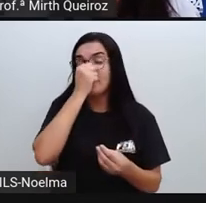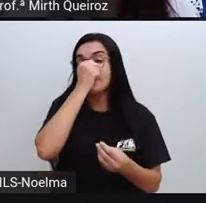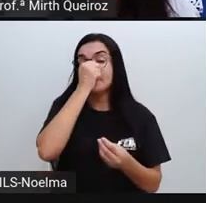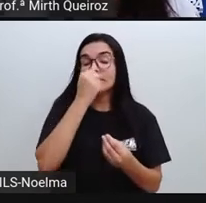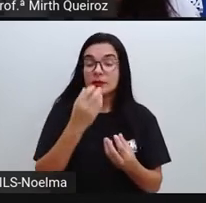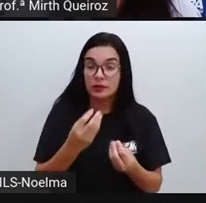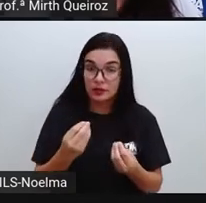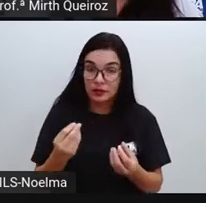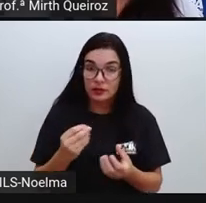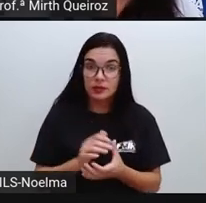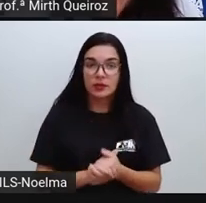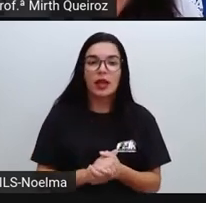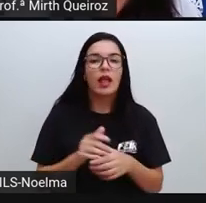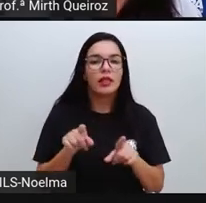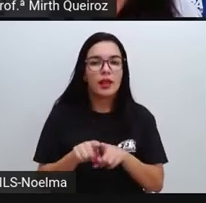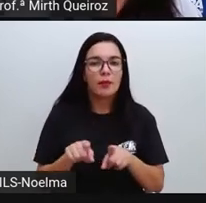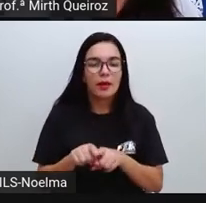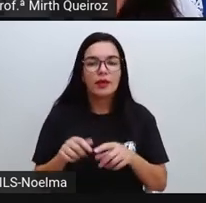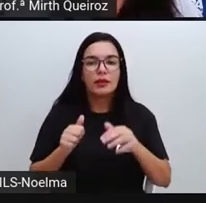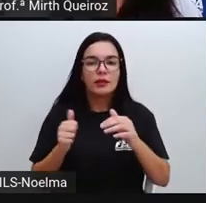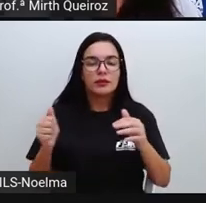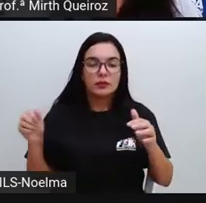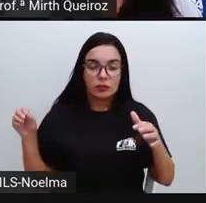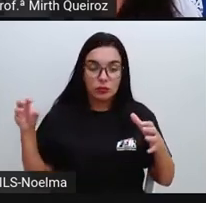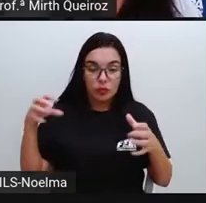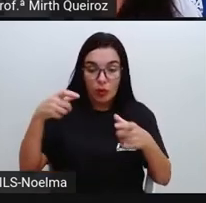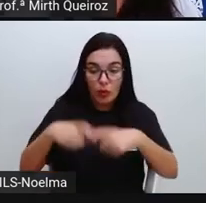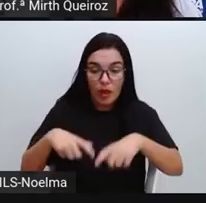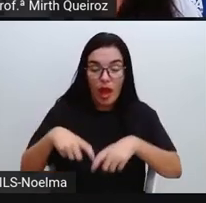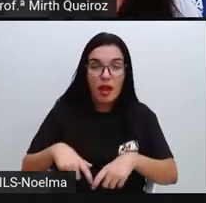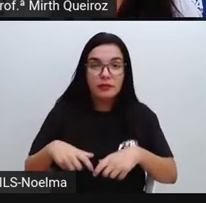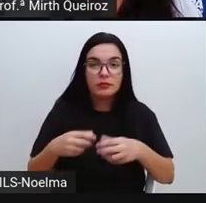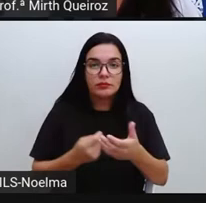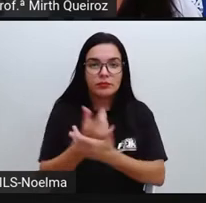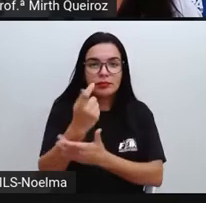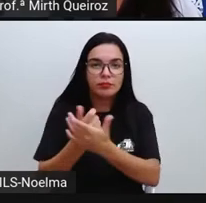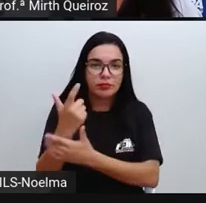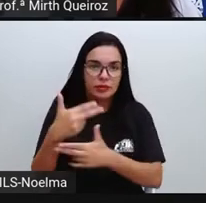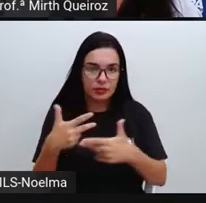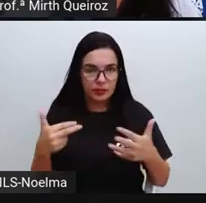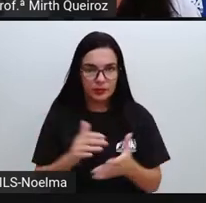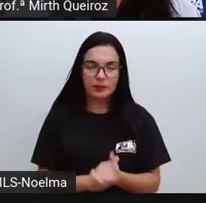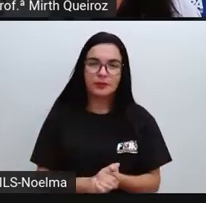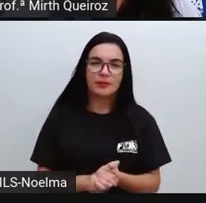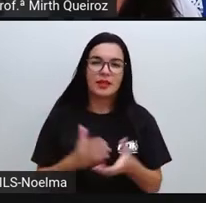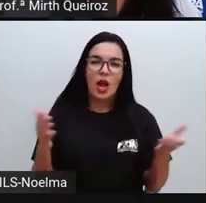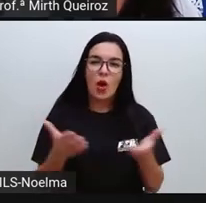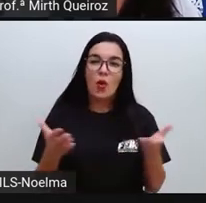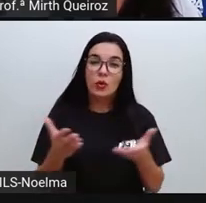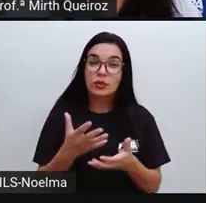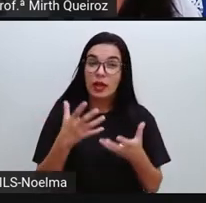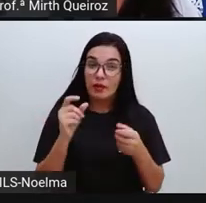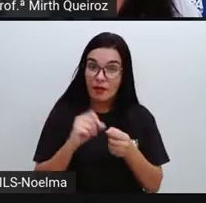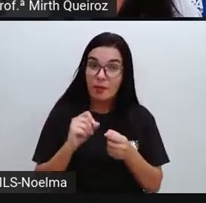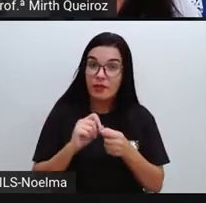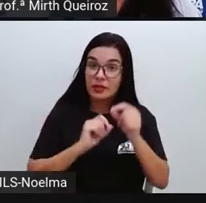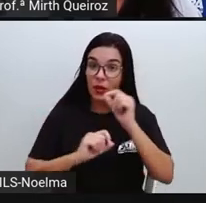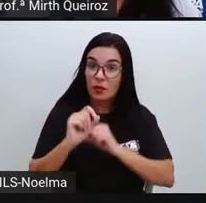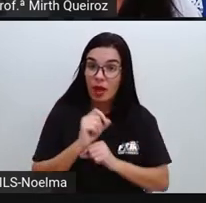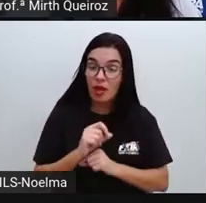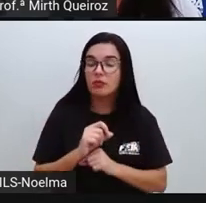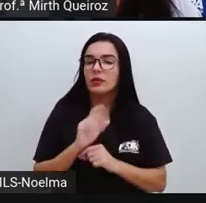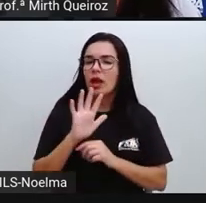né? Os abastecimentos também. São aí alguns dos problemas das cidades. E hoje nós iremos fazer algumas